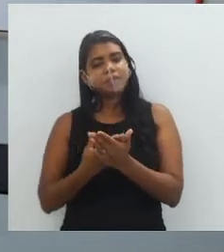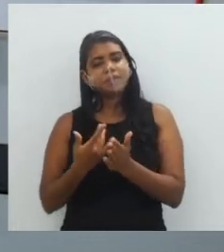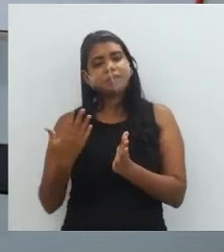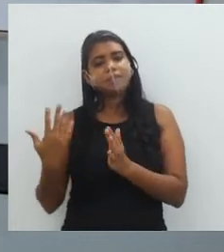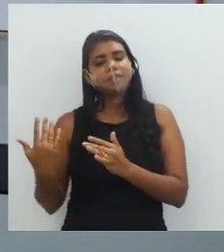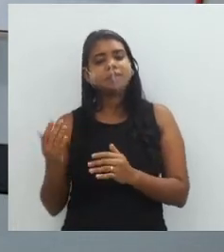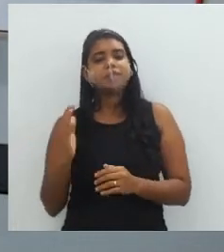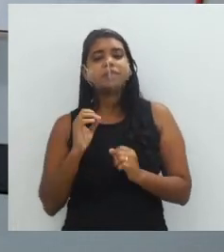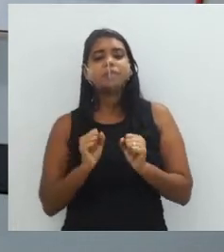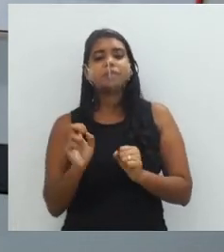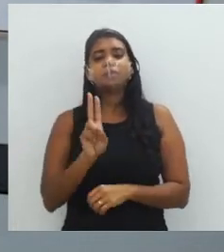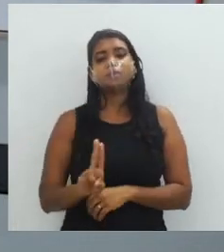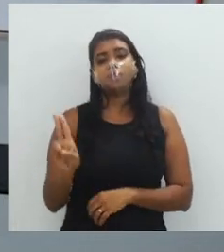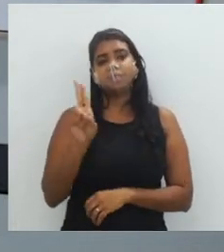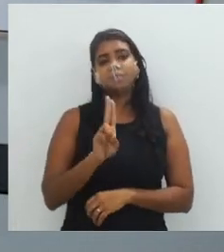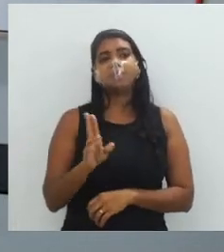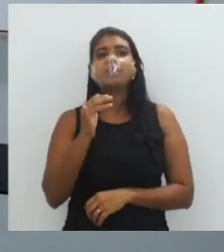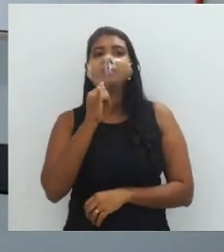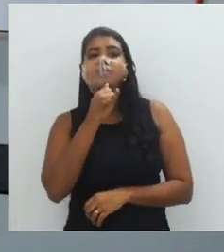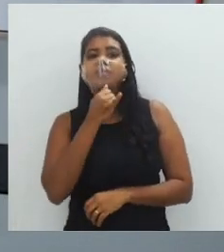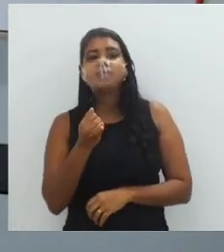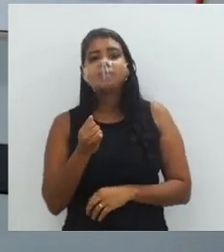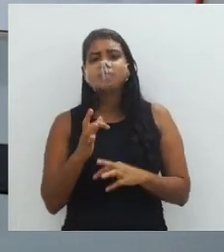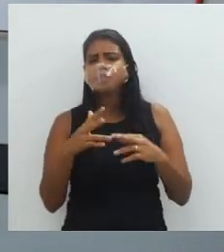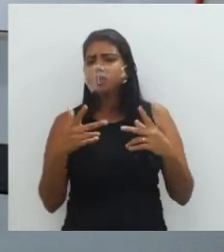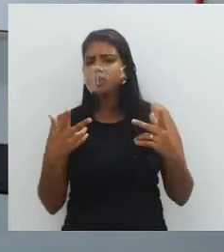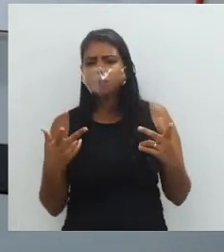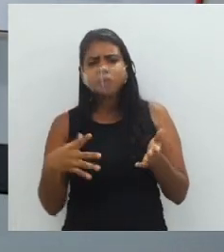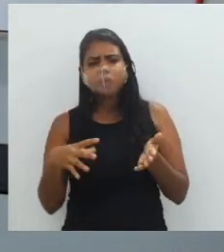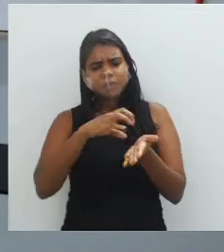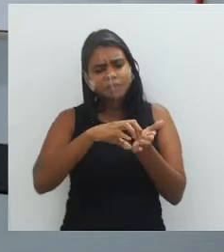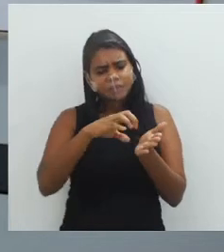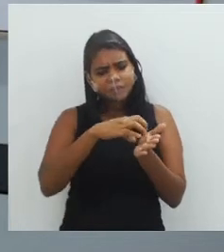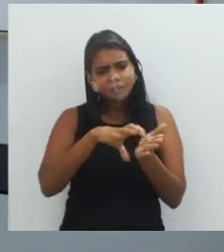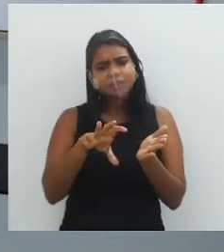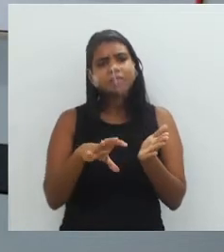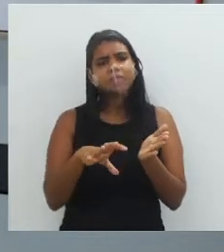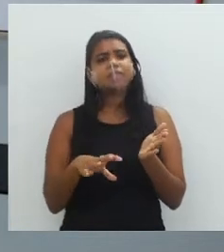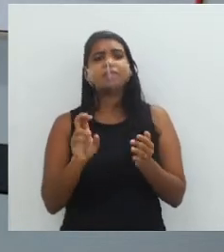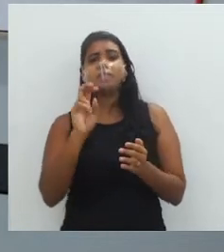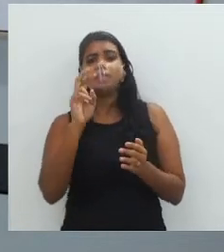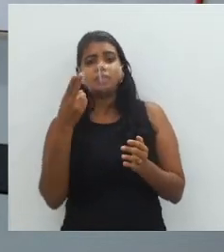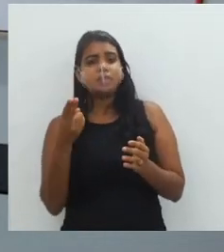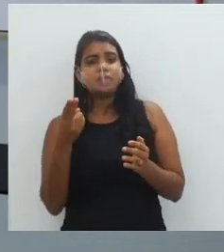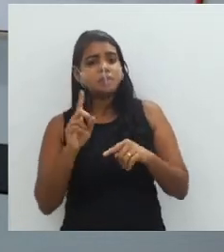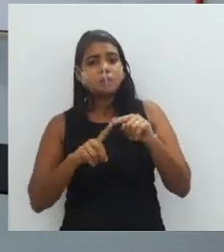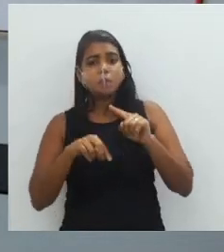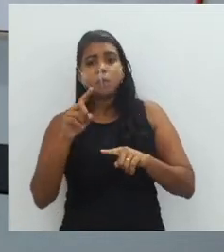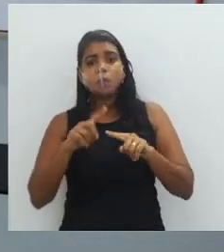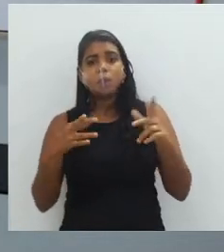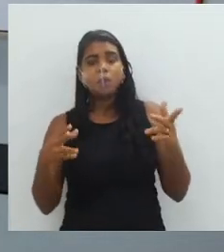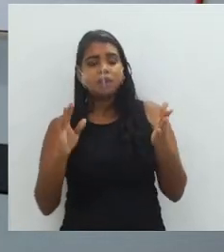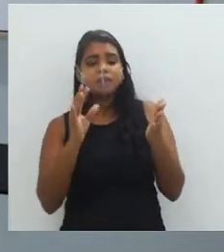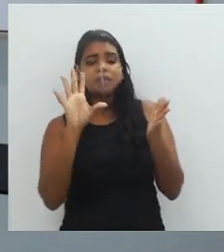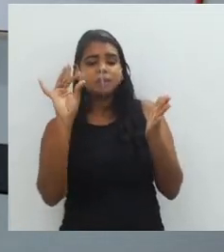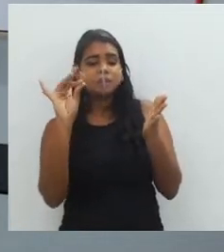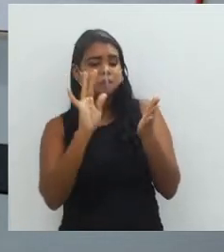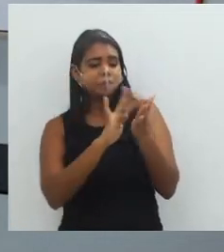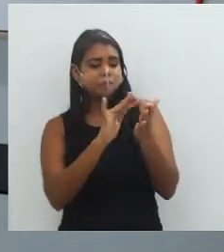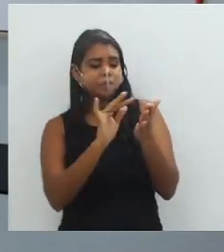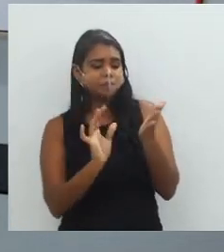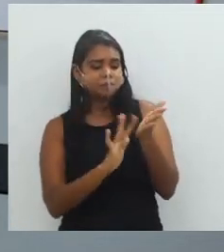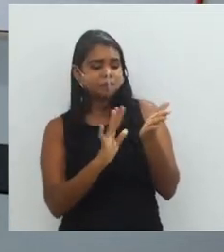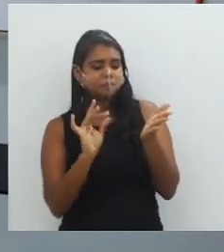quando a gente pode utilizar material impresso ou materiais diversos, colando esses materiais